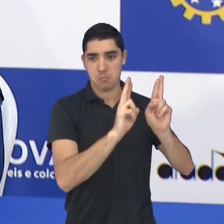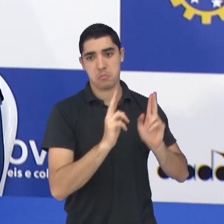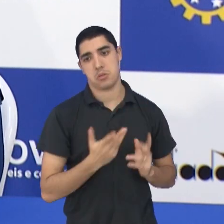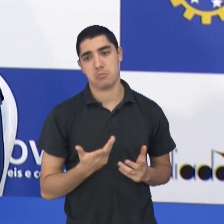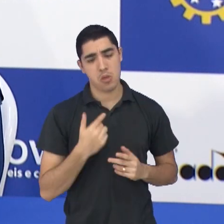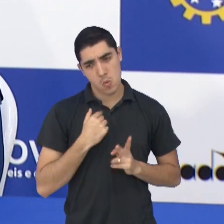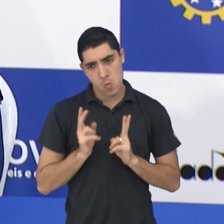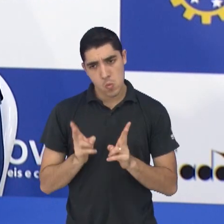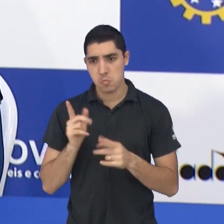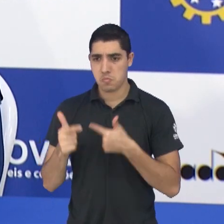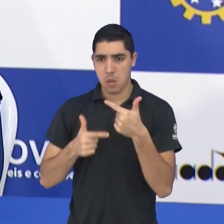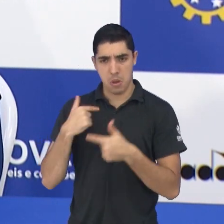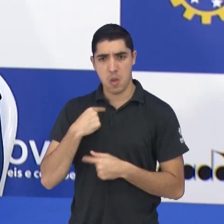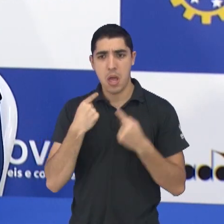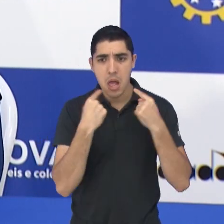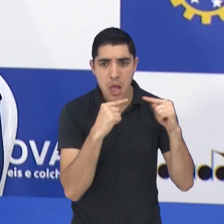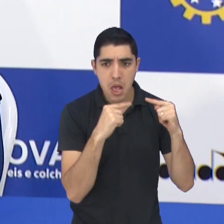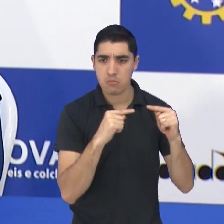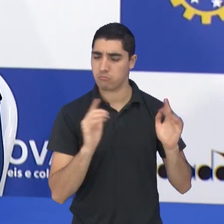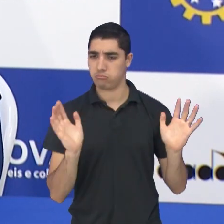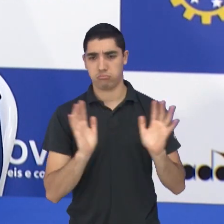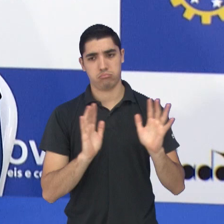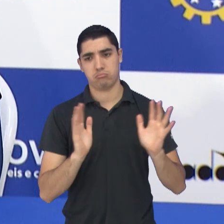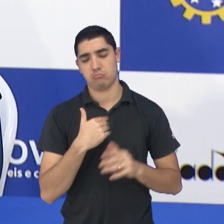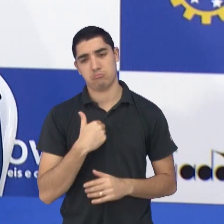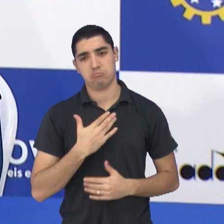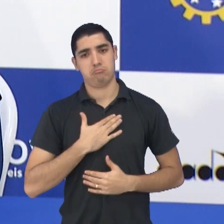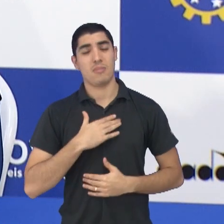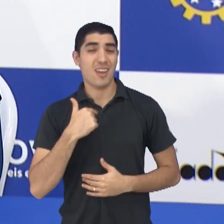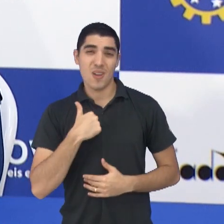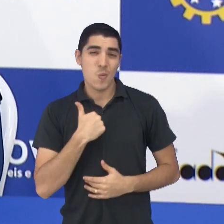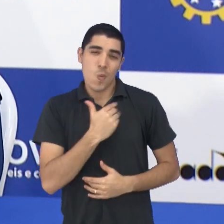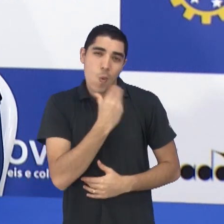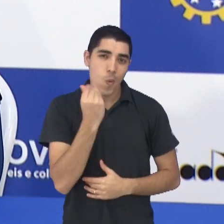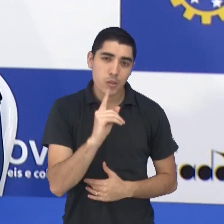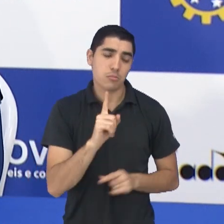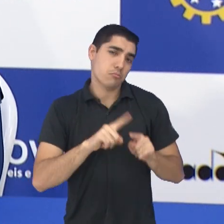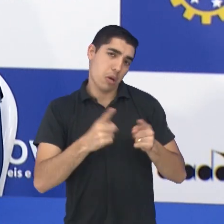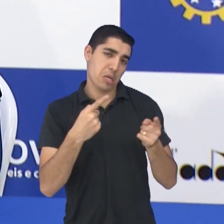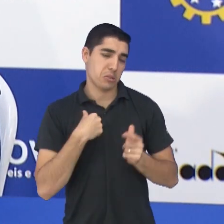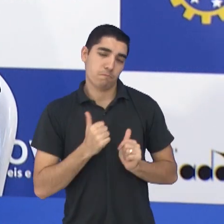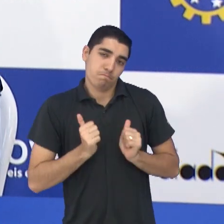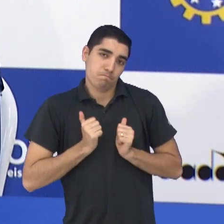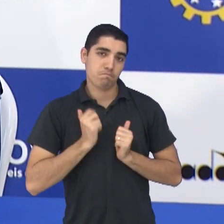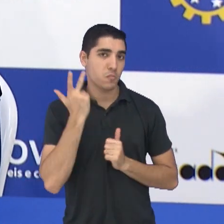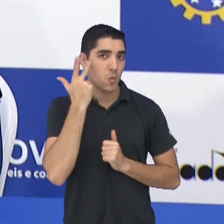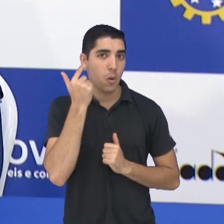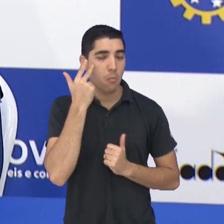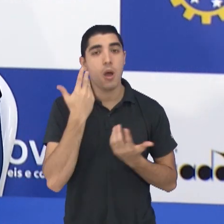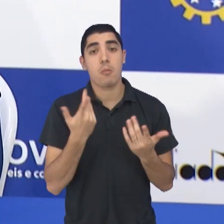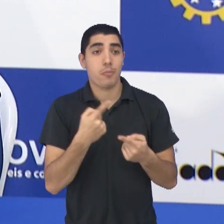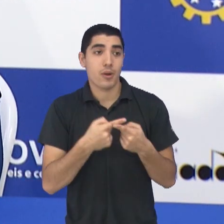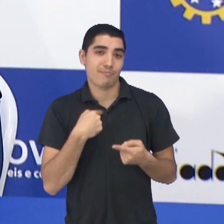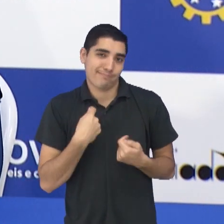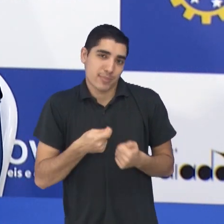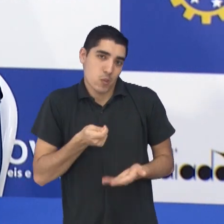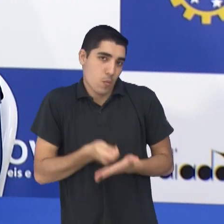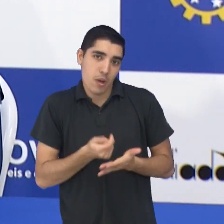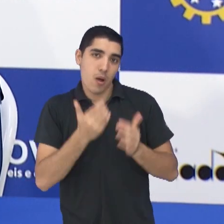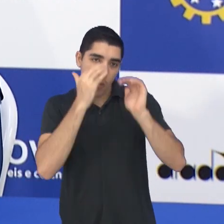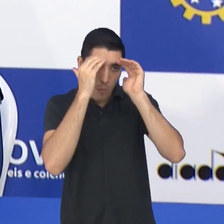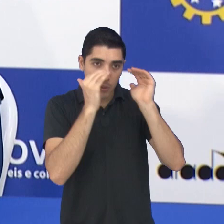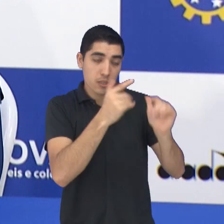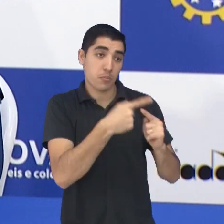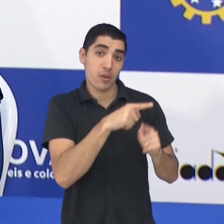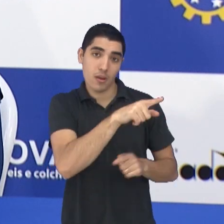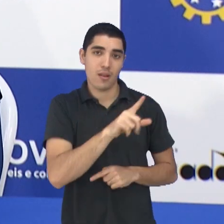Continuei trabalhando, não reclamei. Por mais de não ter gostado, de não ter ficado satisfeito, a gente é obrigado a aceitar e respeitar as decisões